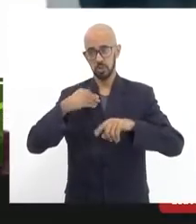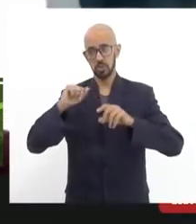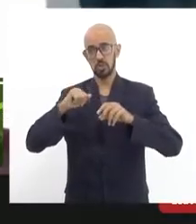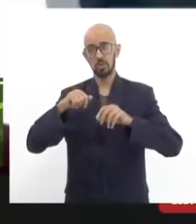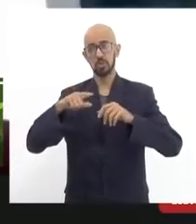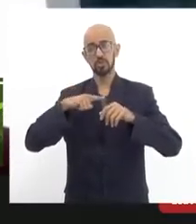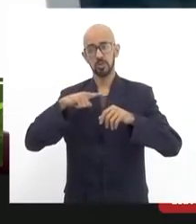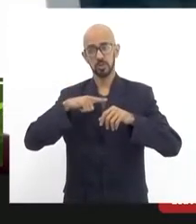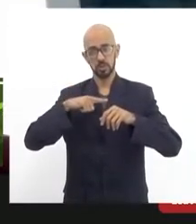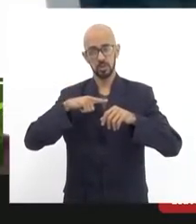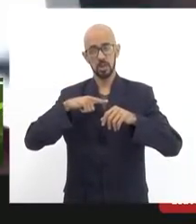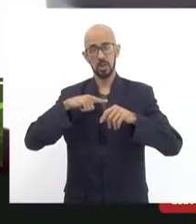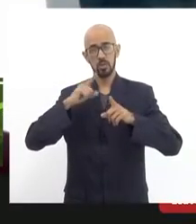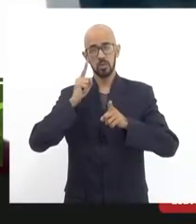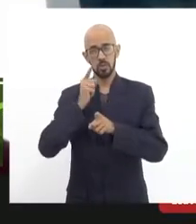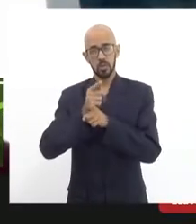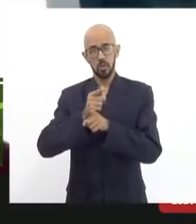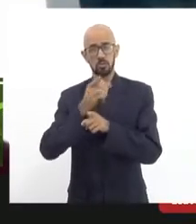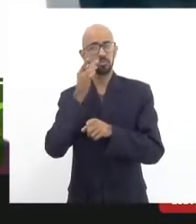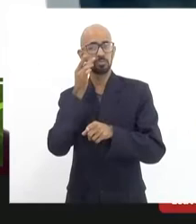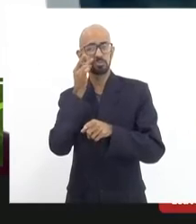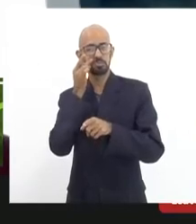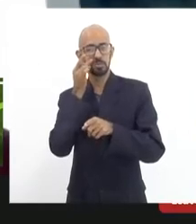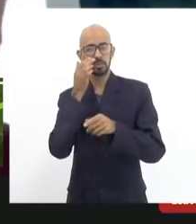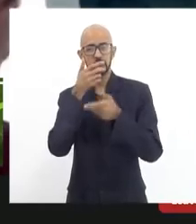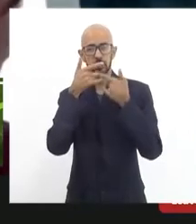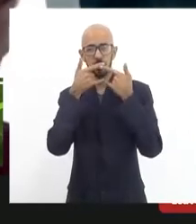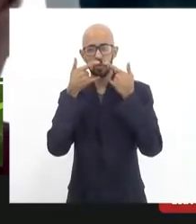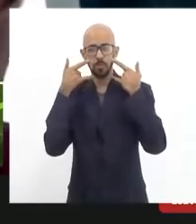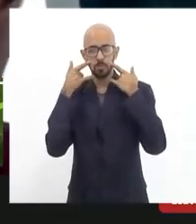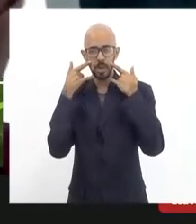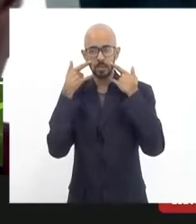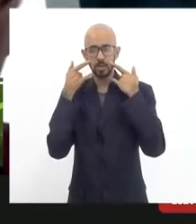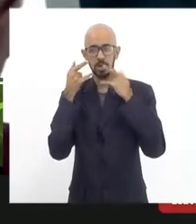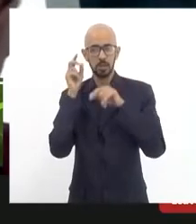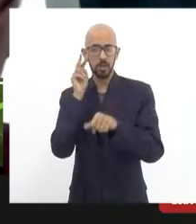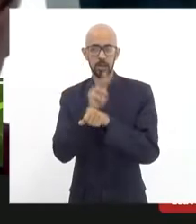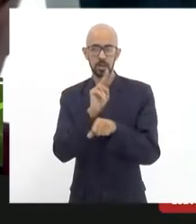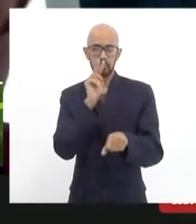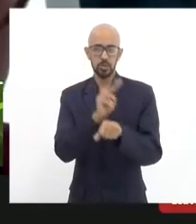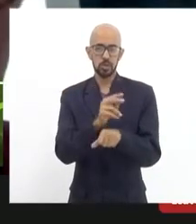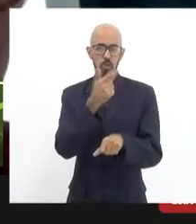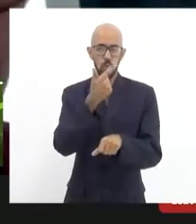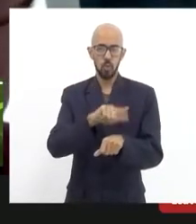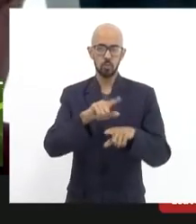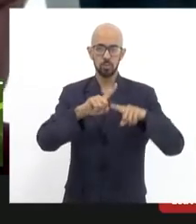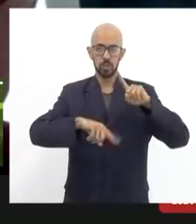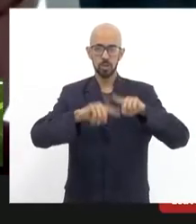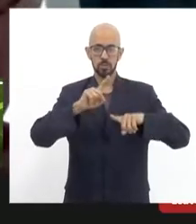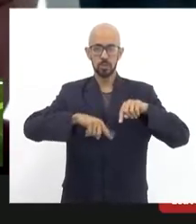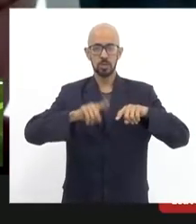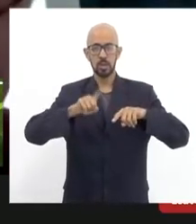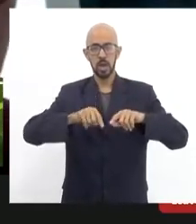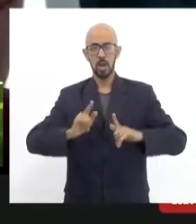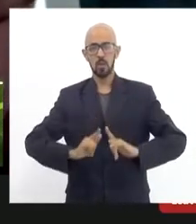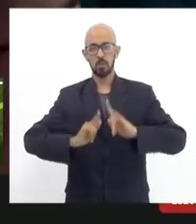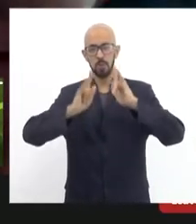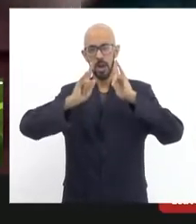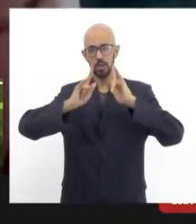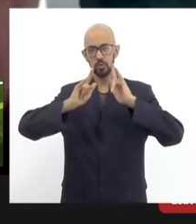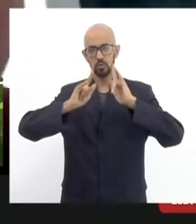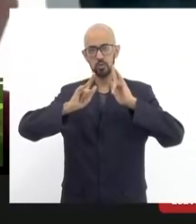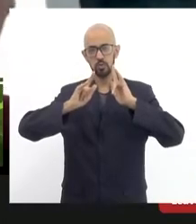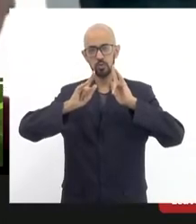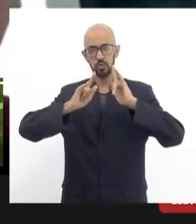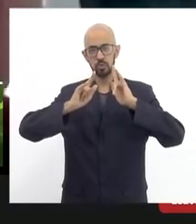mascarado apartado cuidado para defender outro patrimônio sob risco que é o prédio do Palácio da Cultura